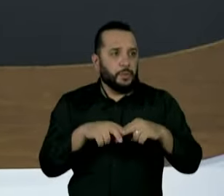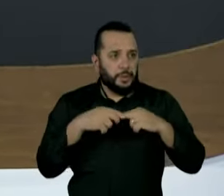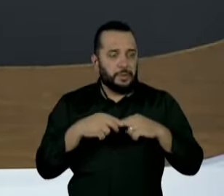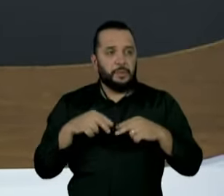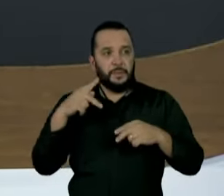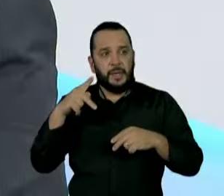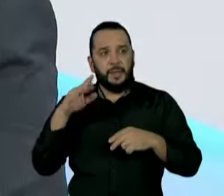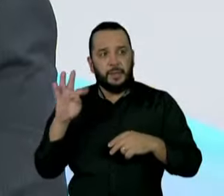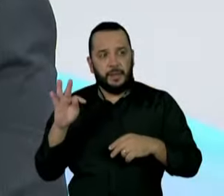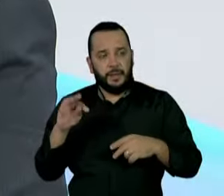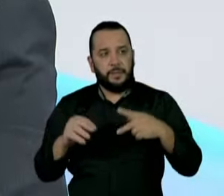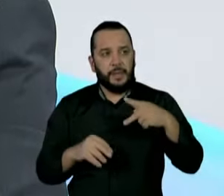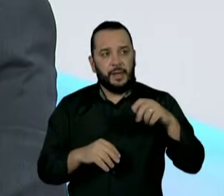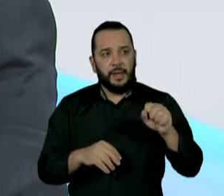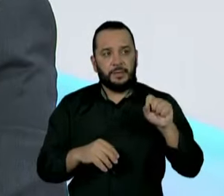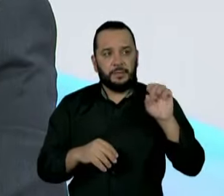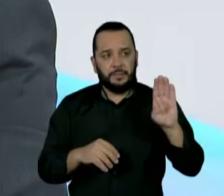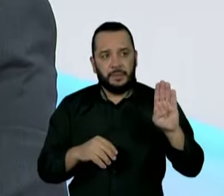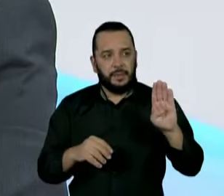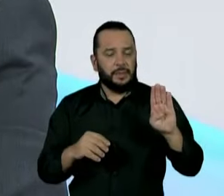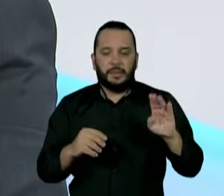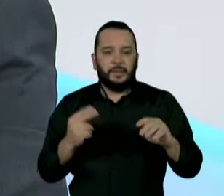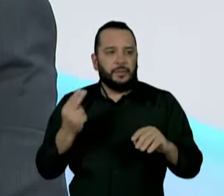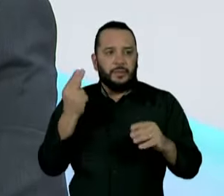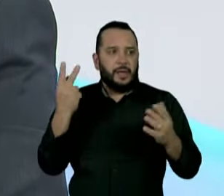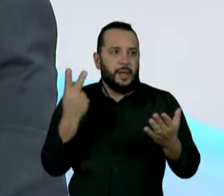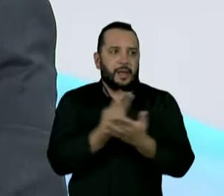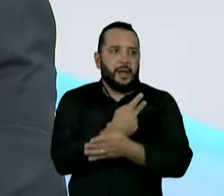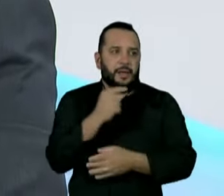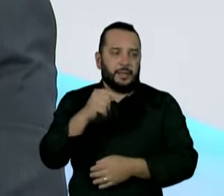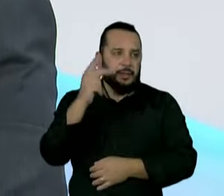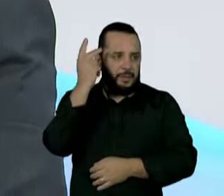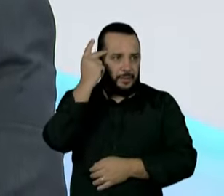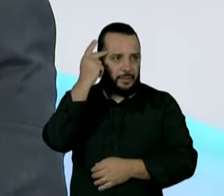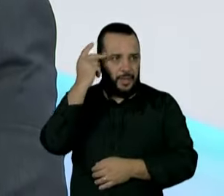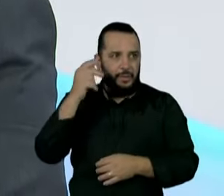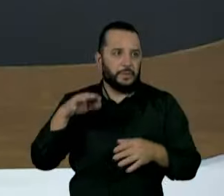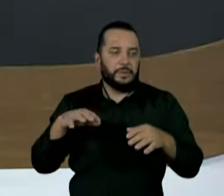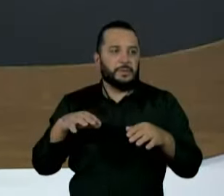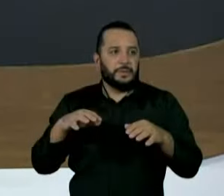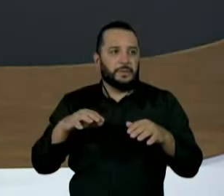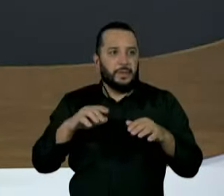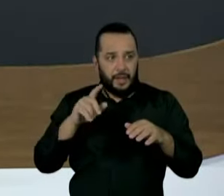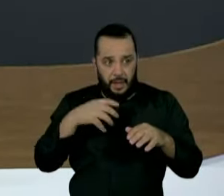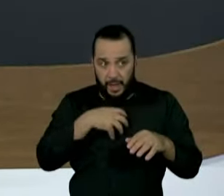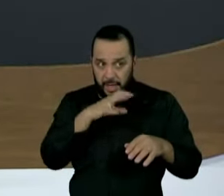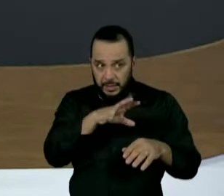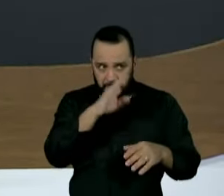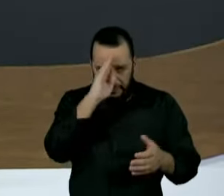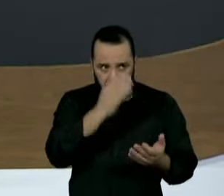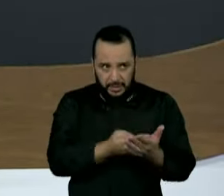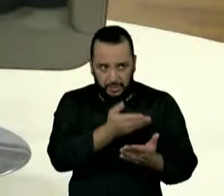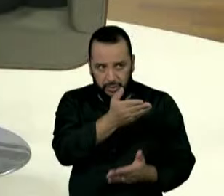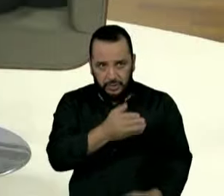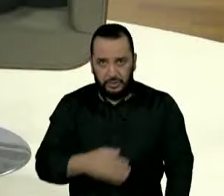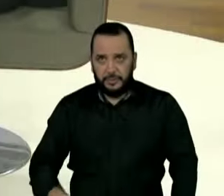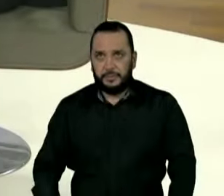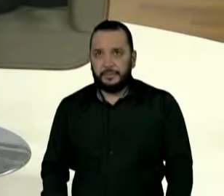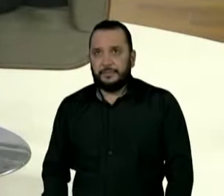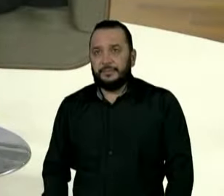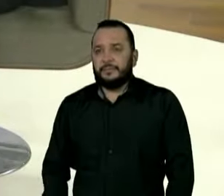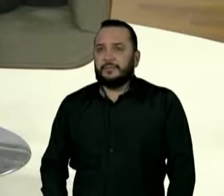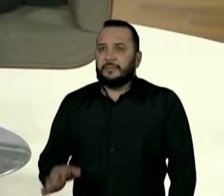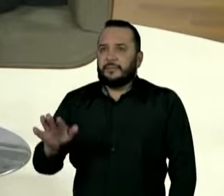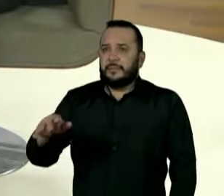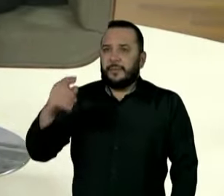PT-PSB não poderia errar em São Paulo, estando separada. É isso mesmo que o senhor acredita? Não,